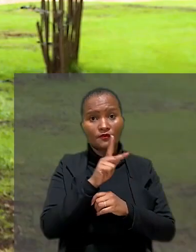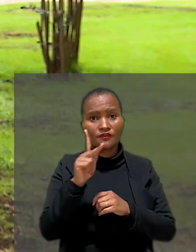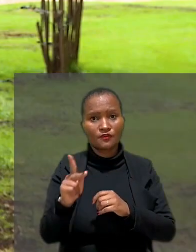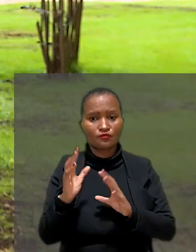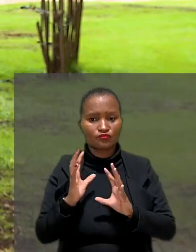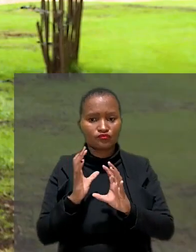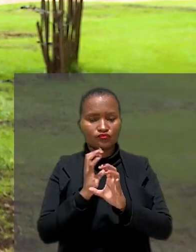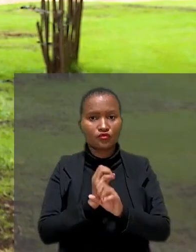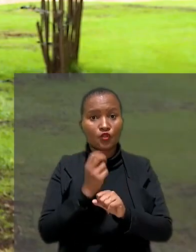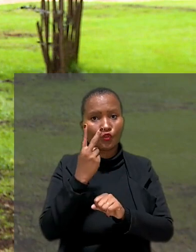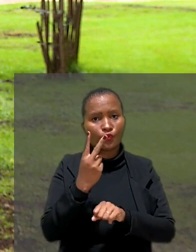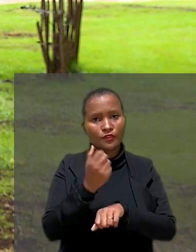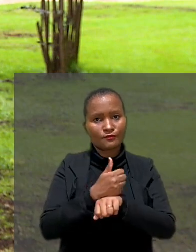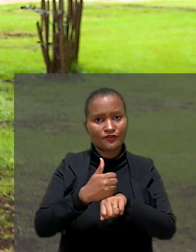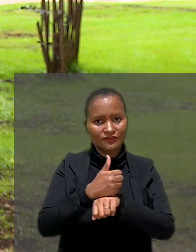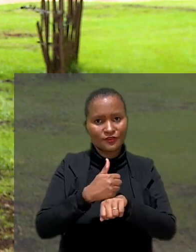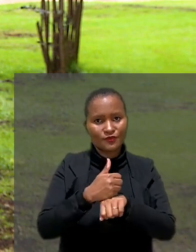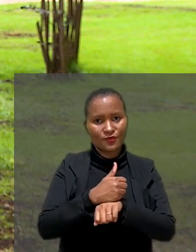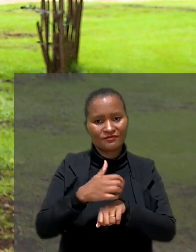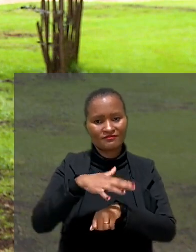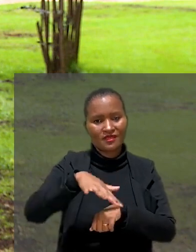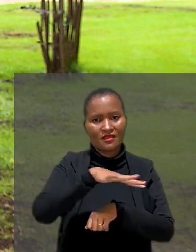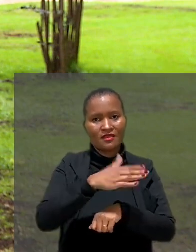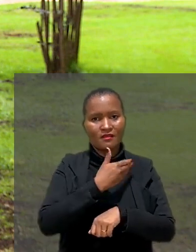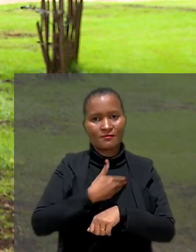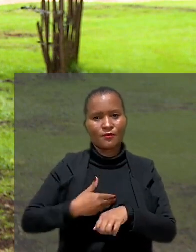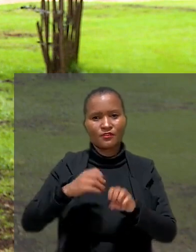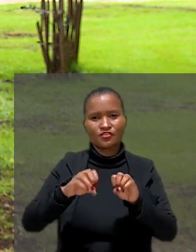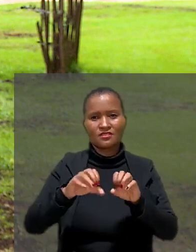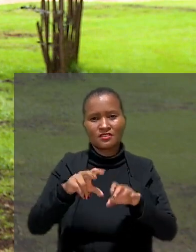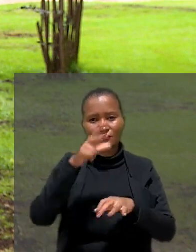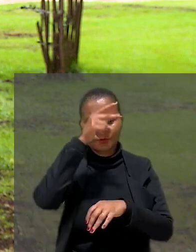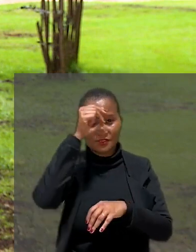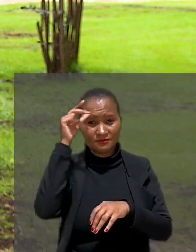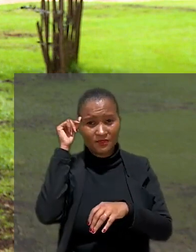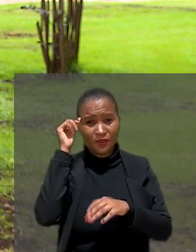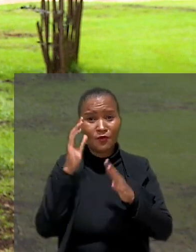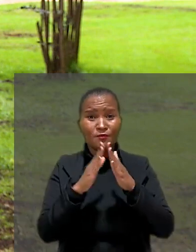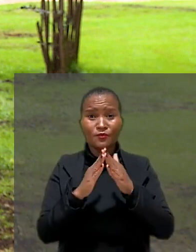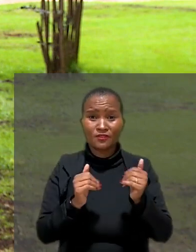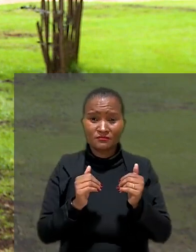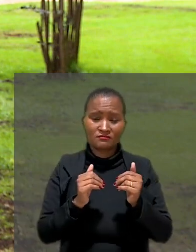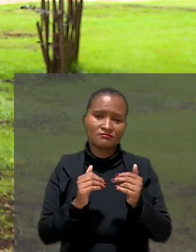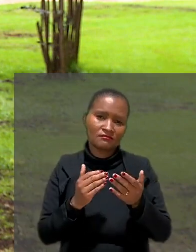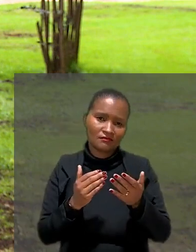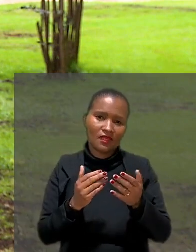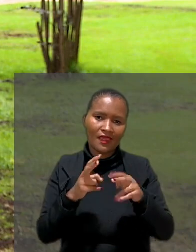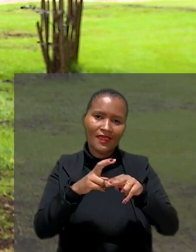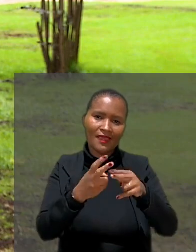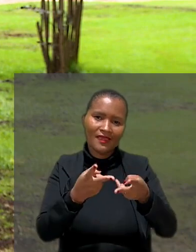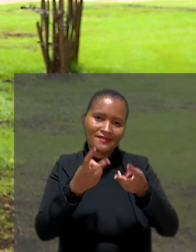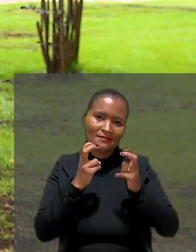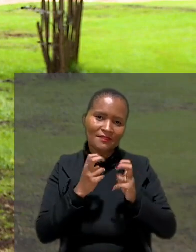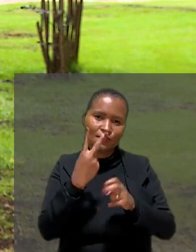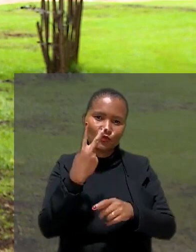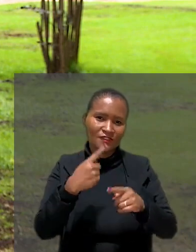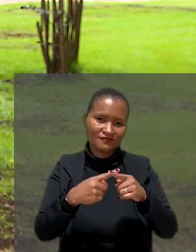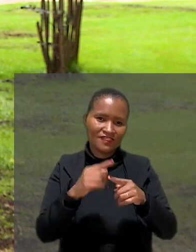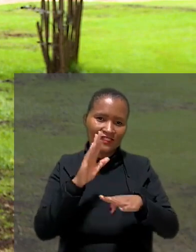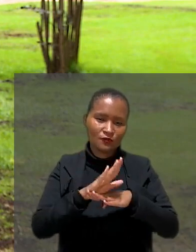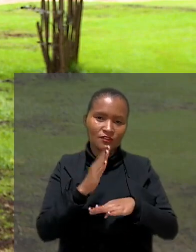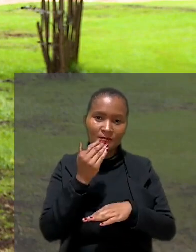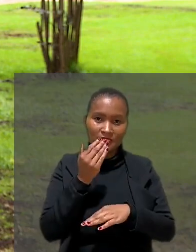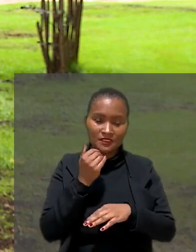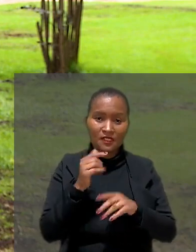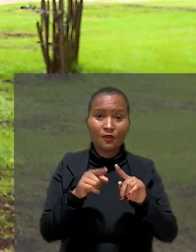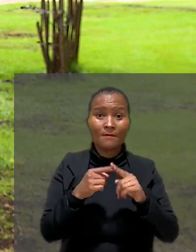A professora acumulava dois cargos na rede pública de ensino municipal e, por isso, recebia duas vezes o auxílio